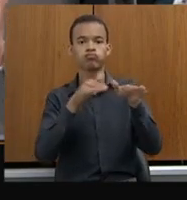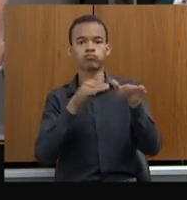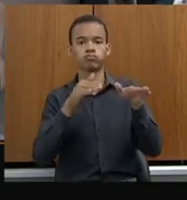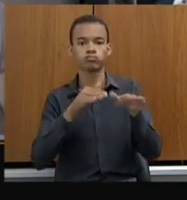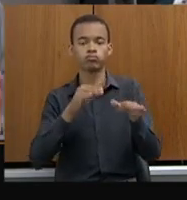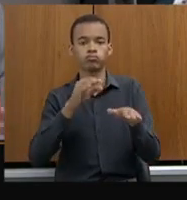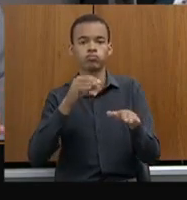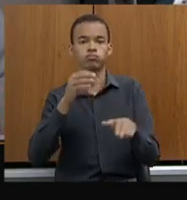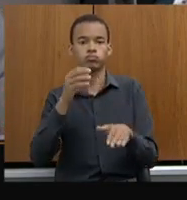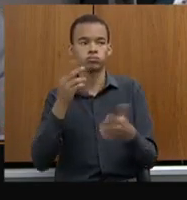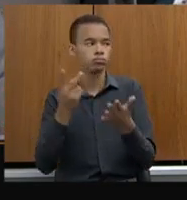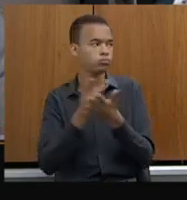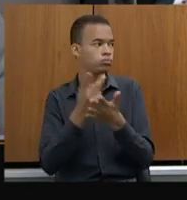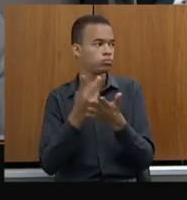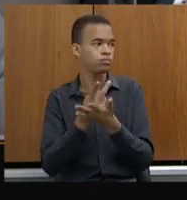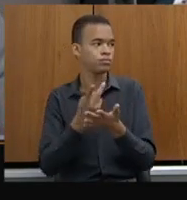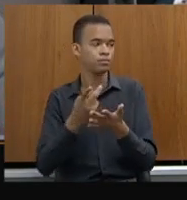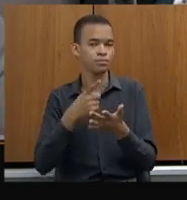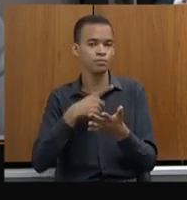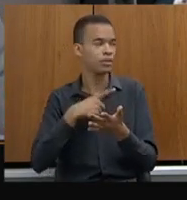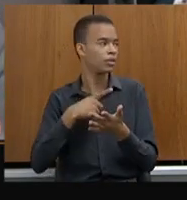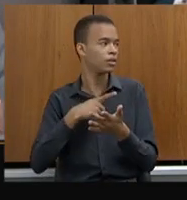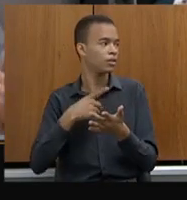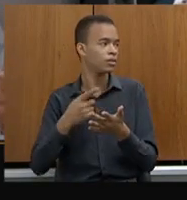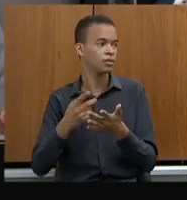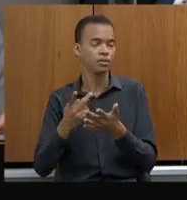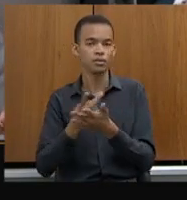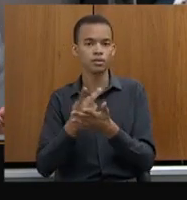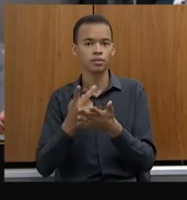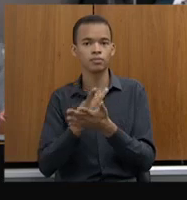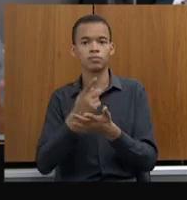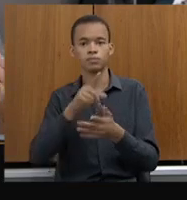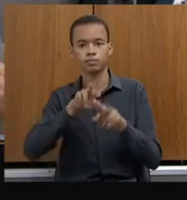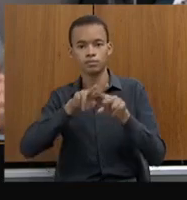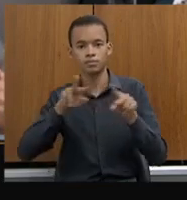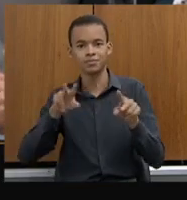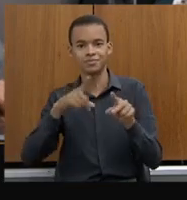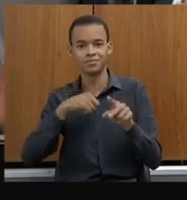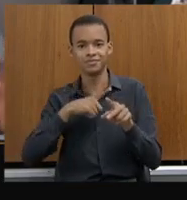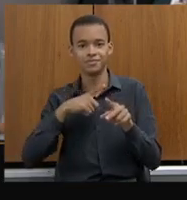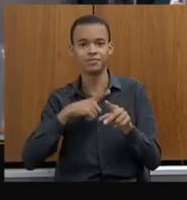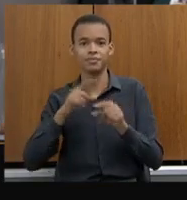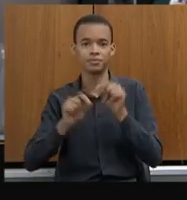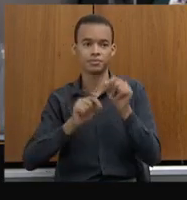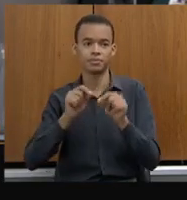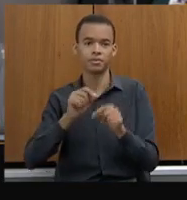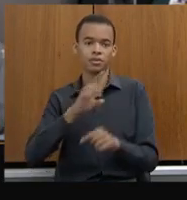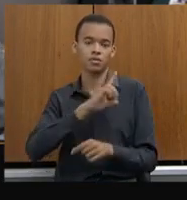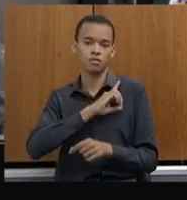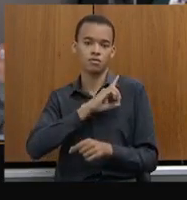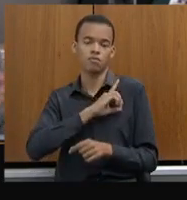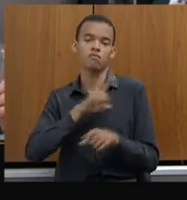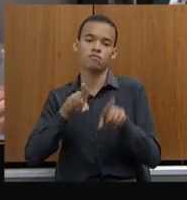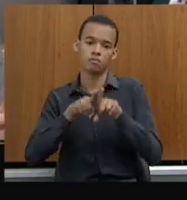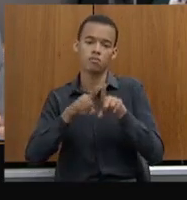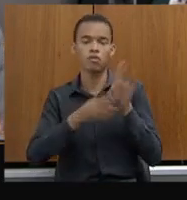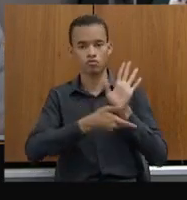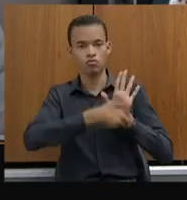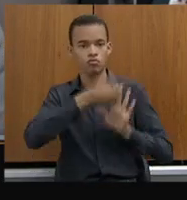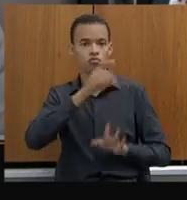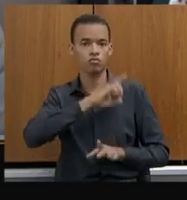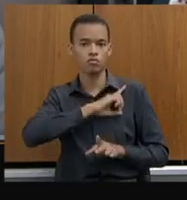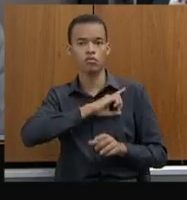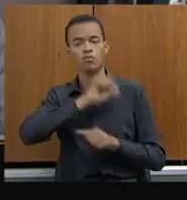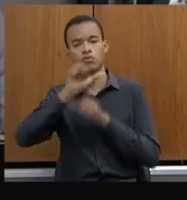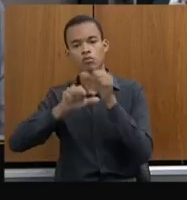a atividade de polícia judiciária, tiramos isso do Detran e passamos isso para a